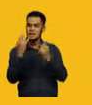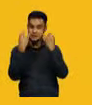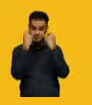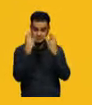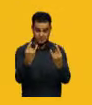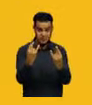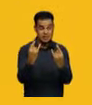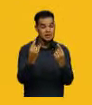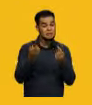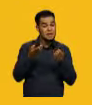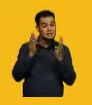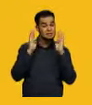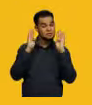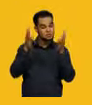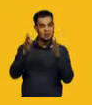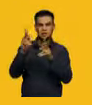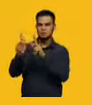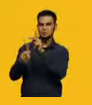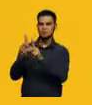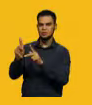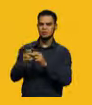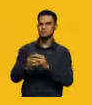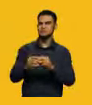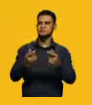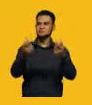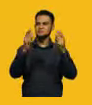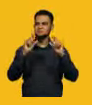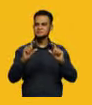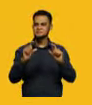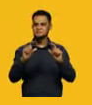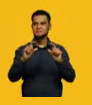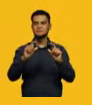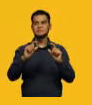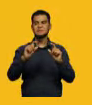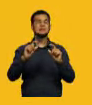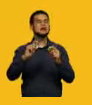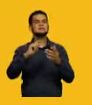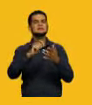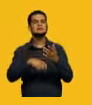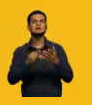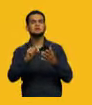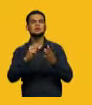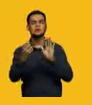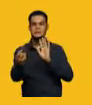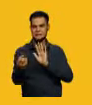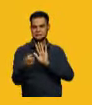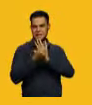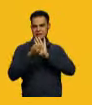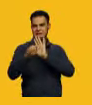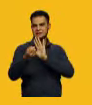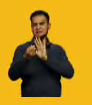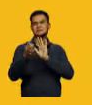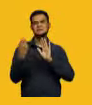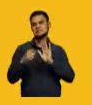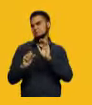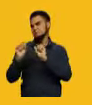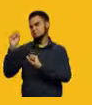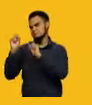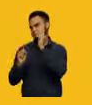com esse público, a assinatura é o logotipo daquela empresa